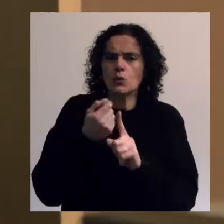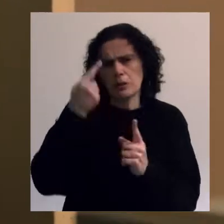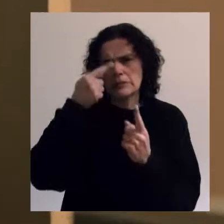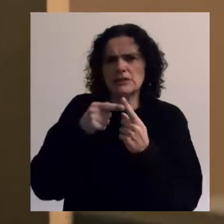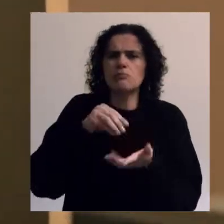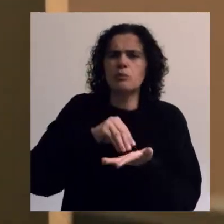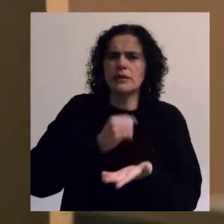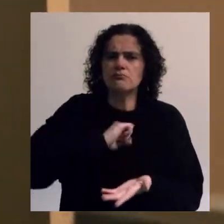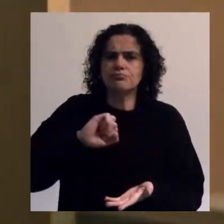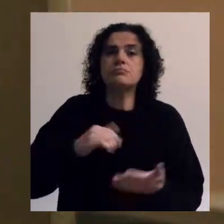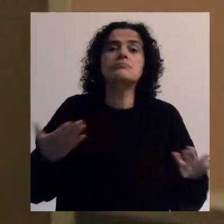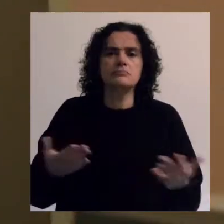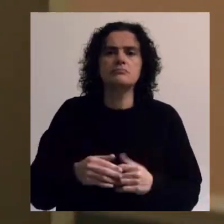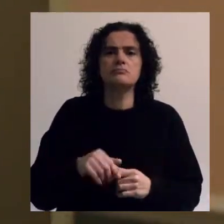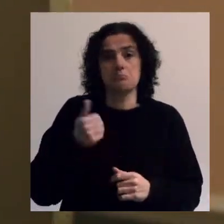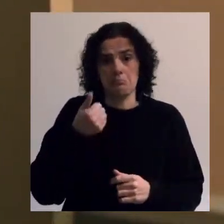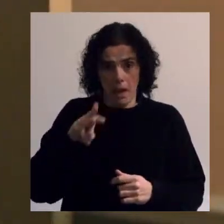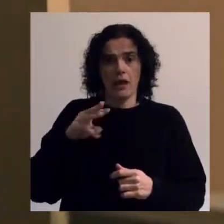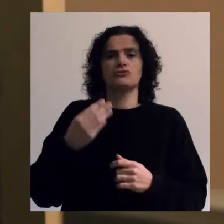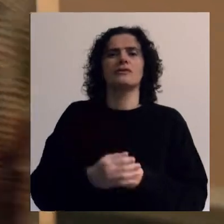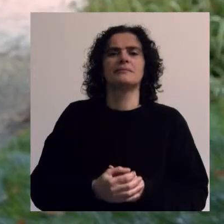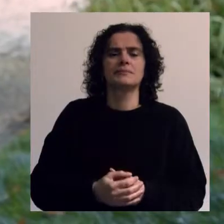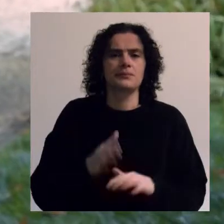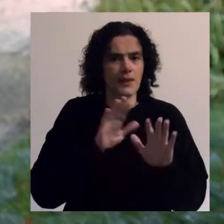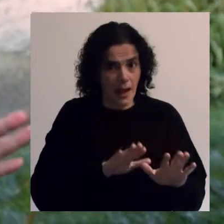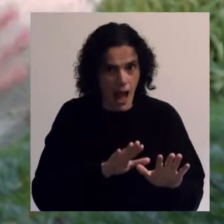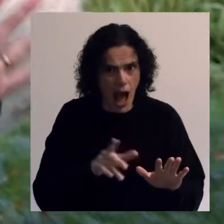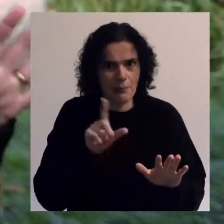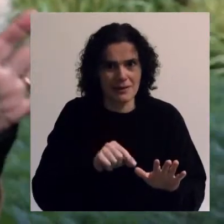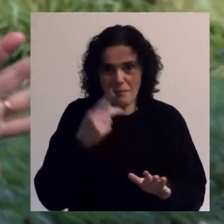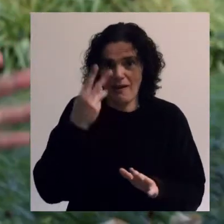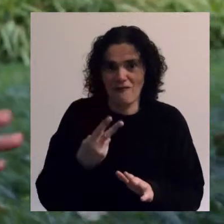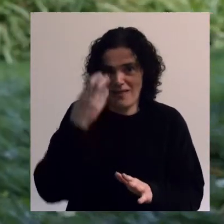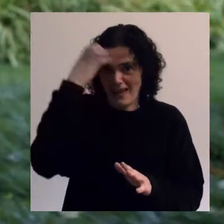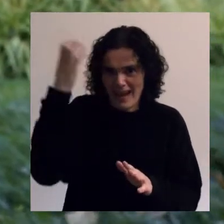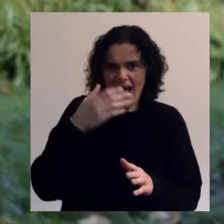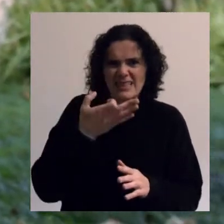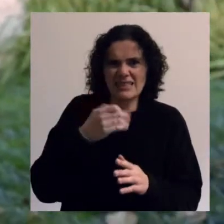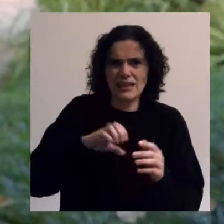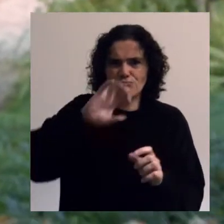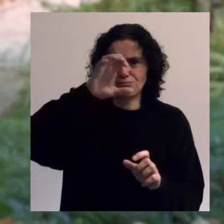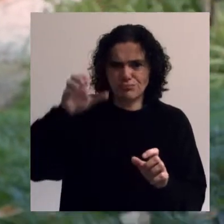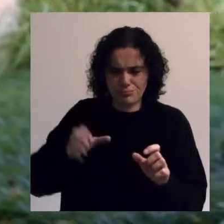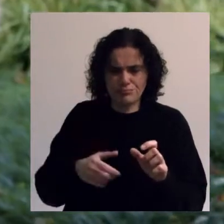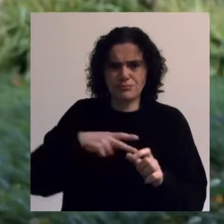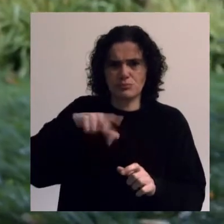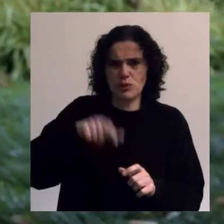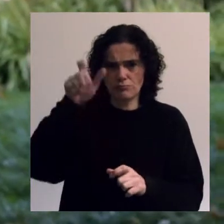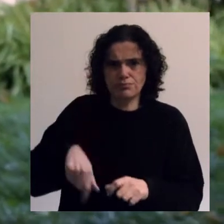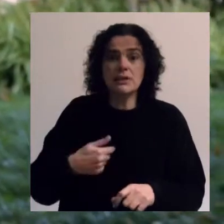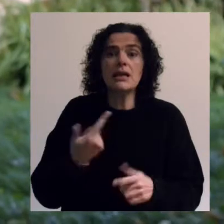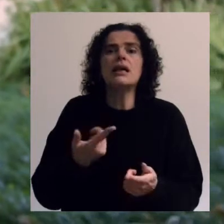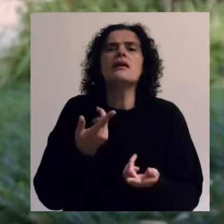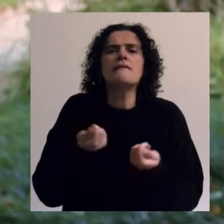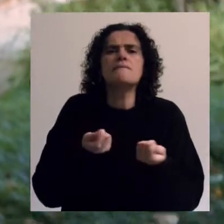luta em conta à pobreza e... Vem, cerveja! Calma! Mas também há a Vila Real e 17 núcleos distritais da EAPN de